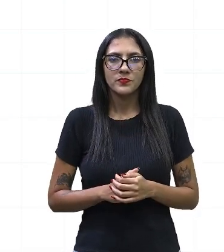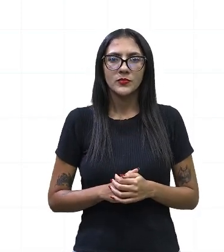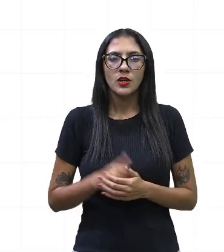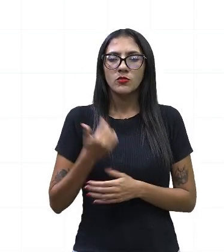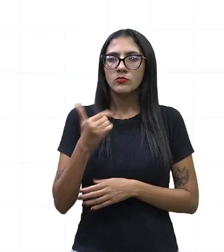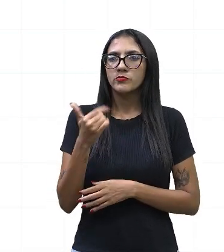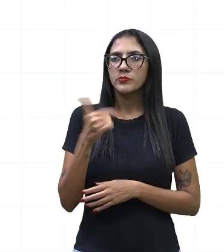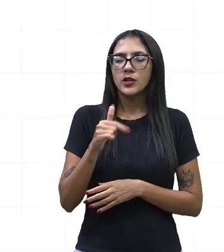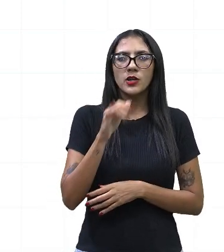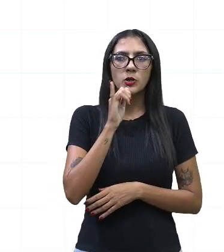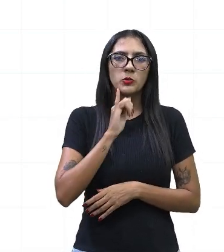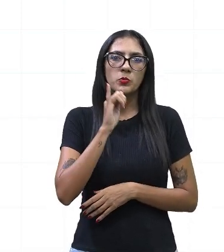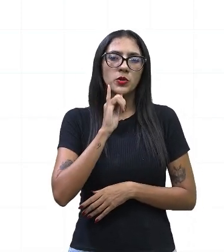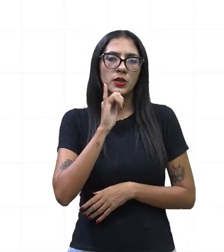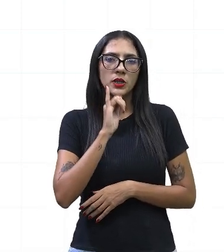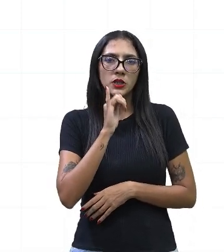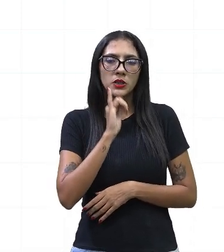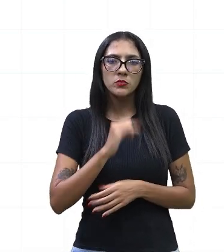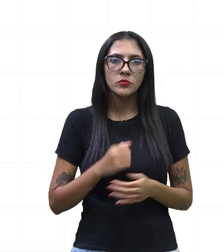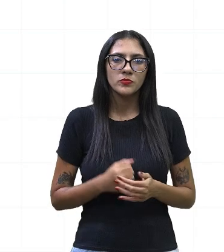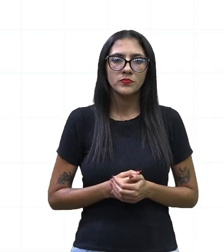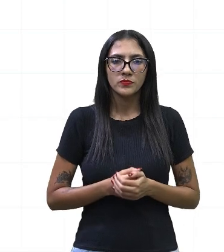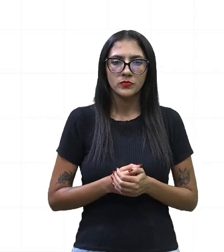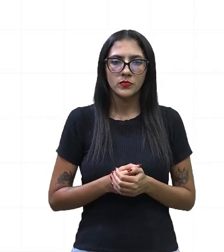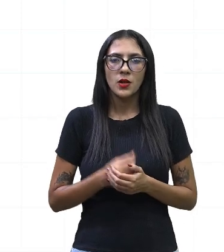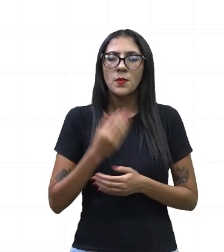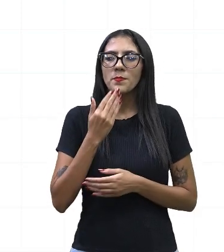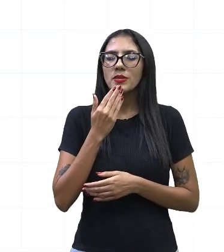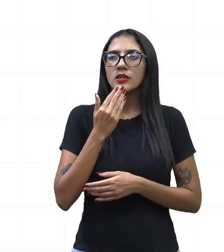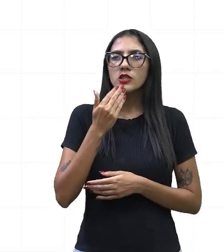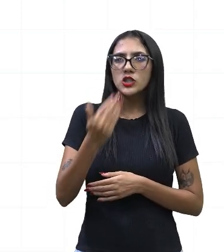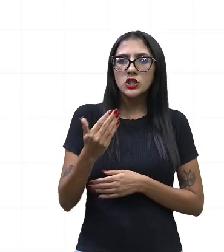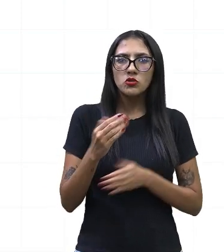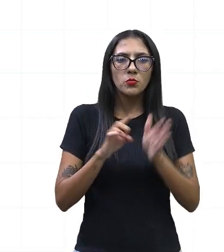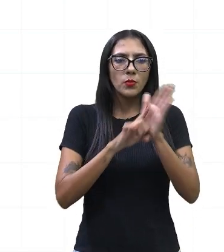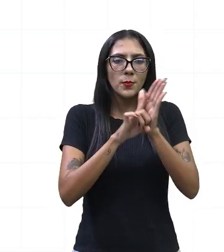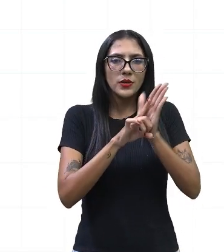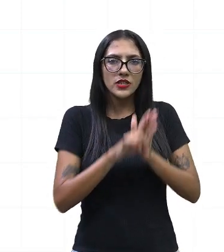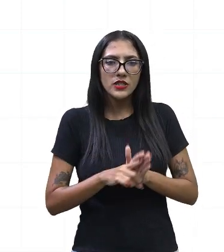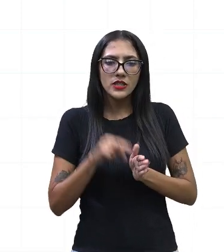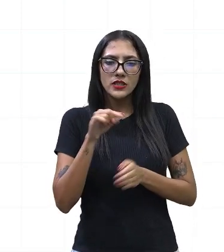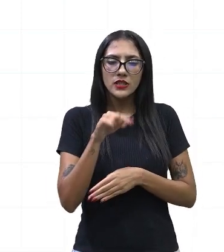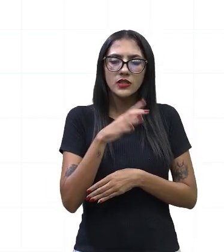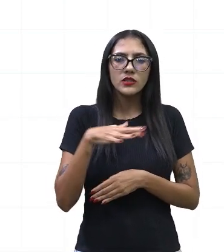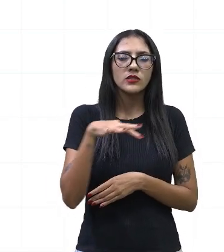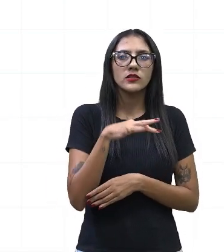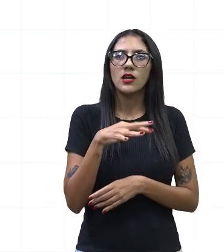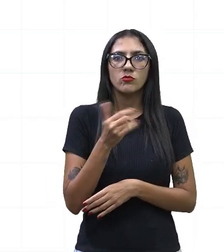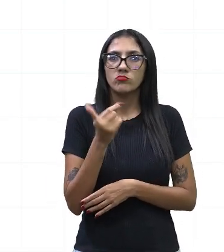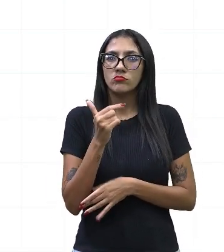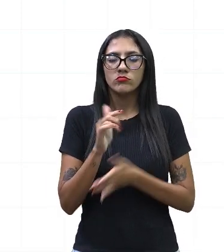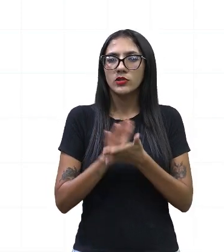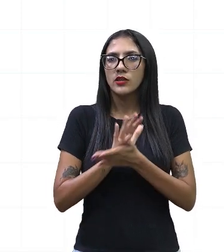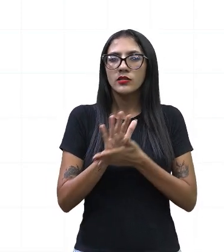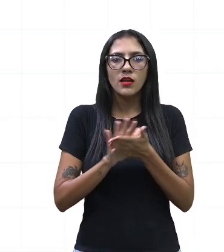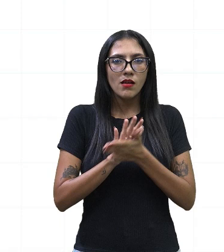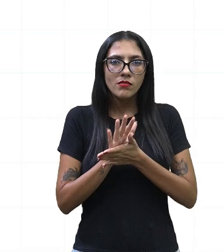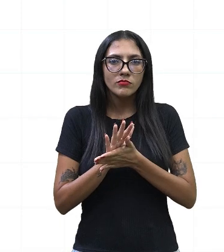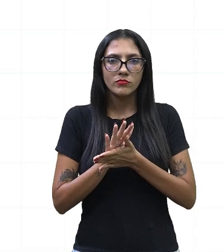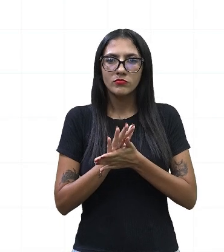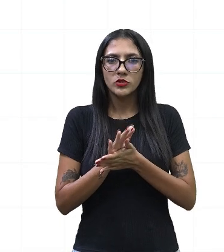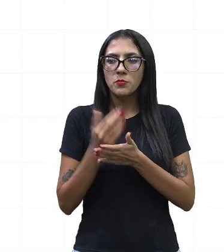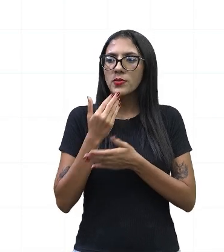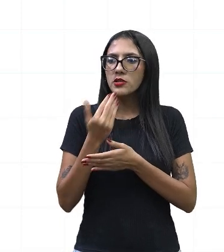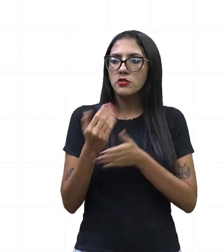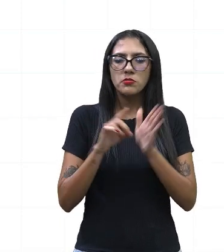pedindo a liberação para que se explore essa área, que foi a que é a maior desmatada ao longo do ano de 2023.